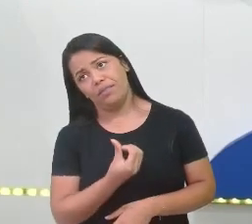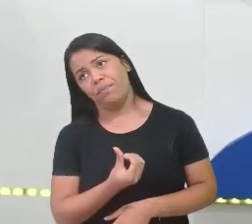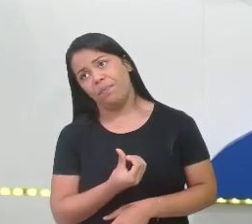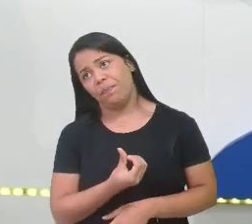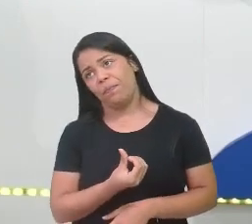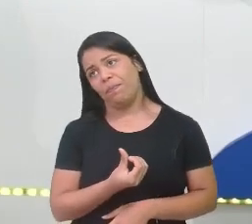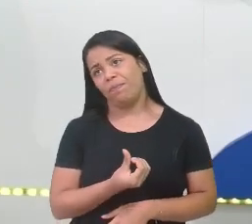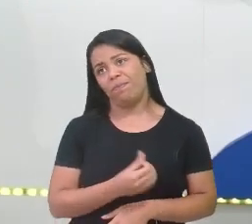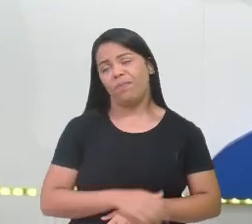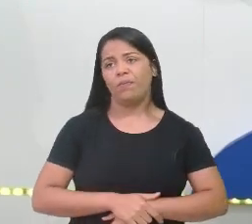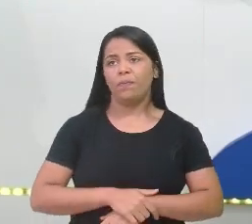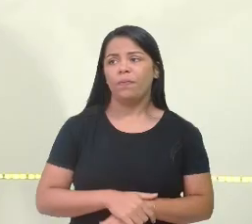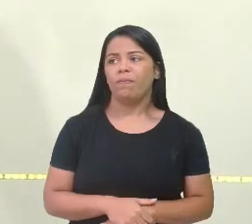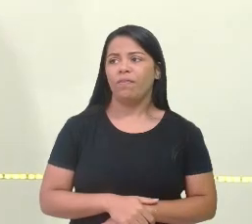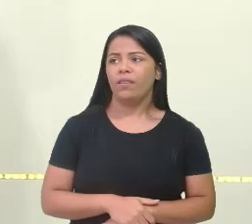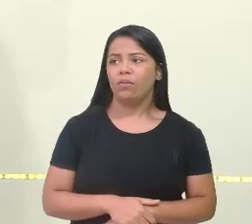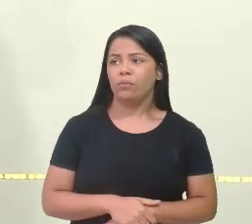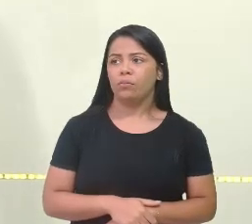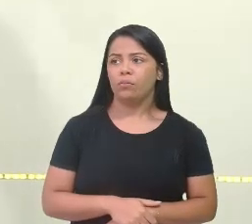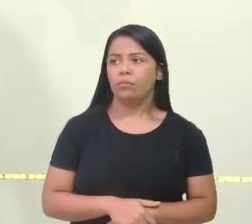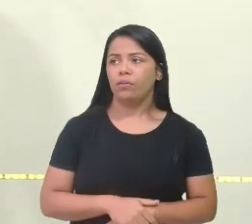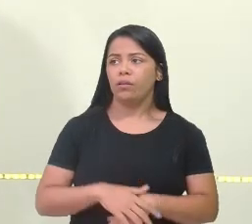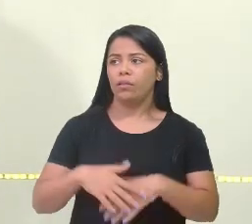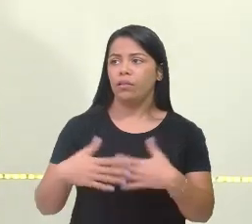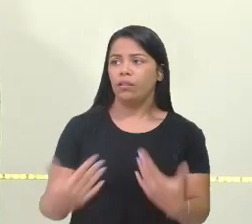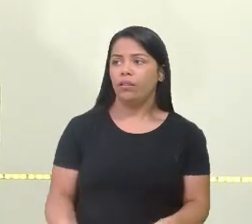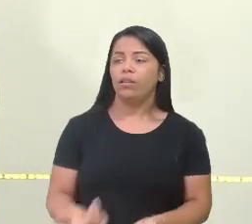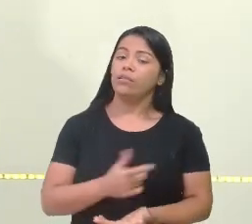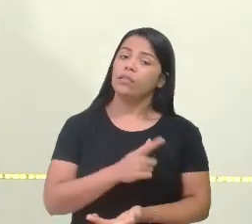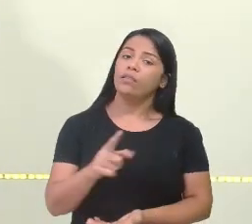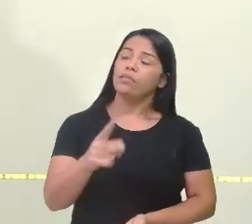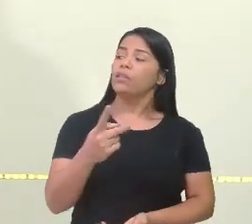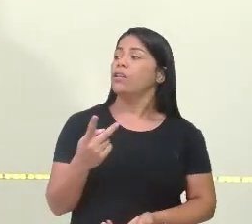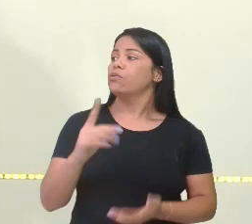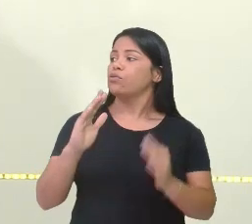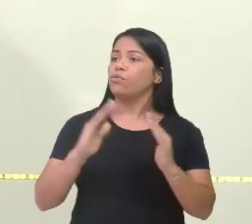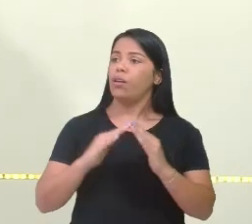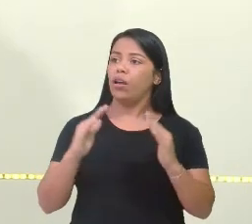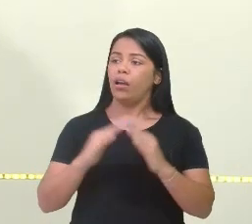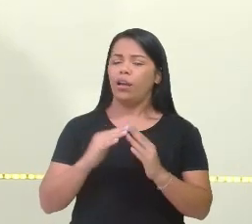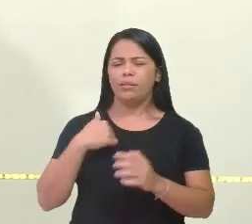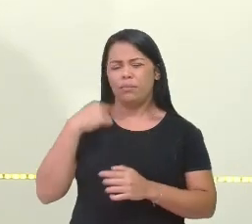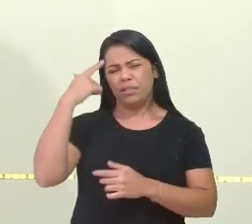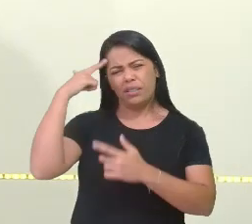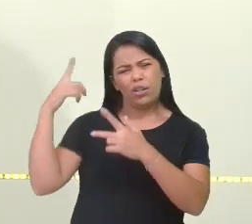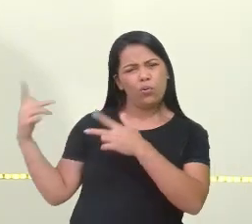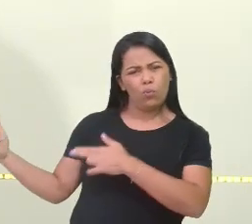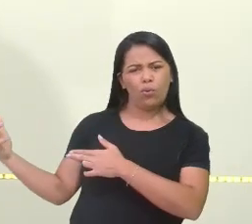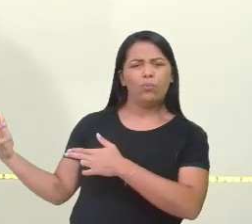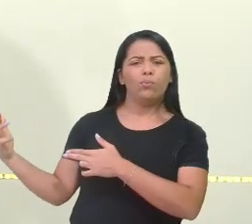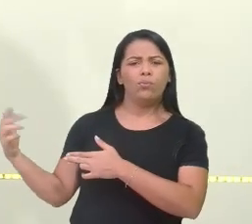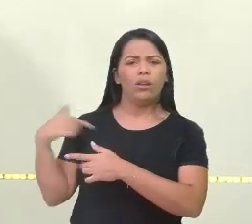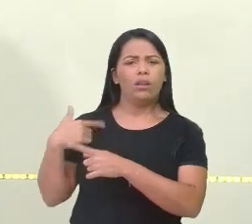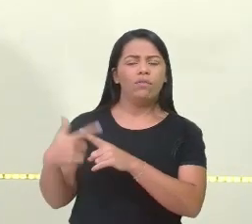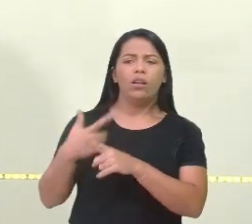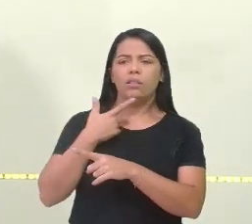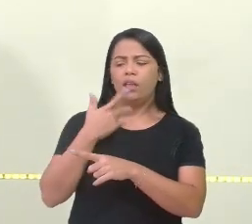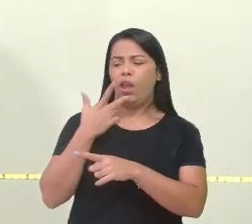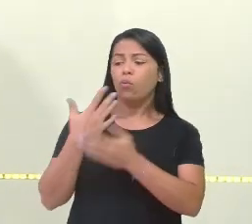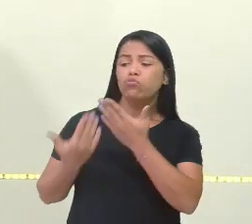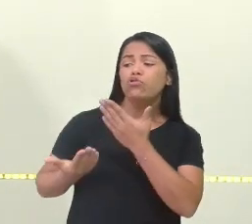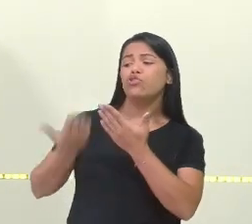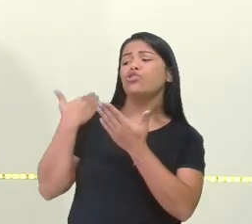entendi. Ok. Então, entendendo o seu pensamento. Será que você em casa, que está nos acompanhando, também está pensando dessa forma? Ou pensou